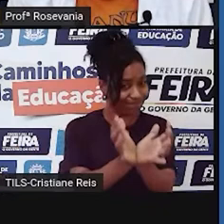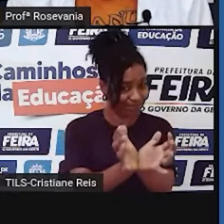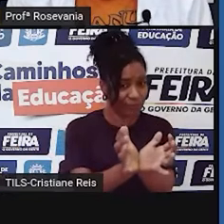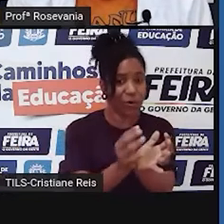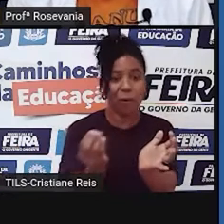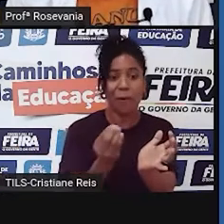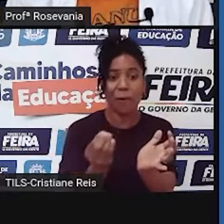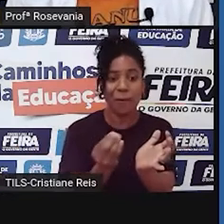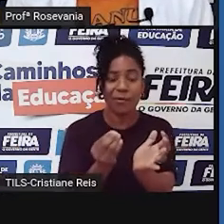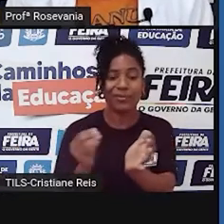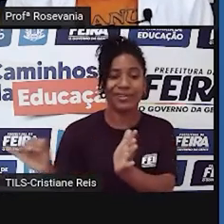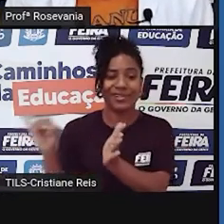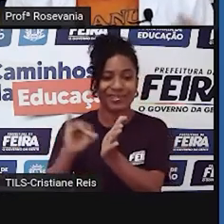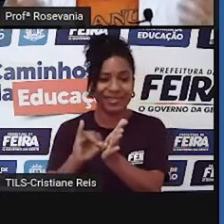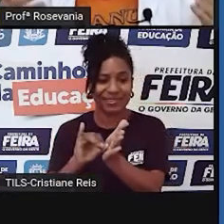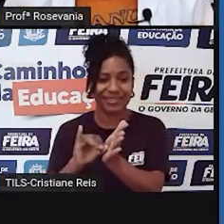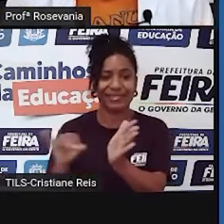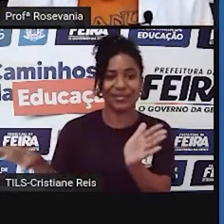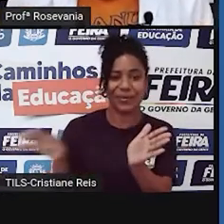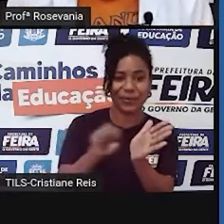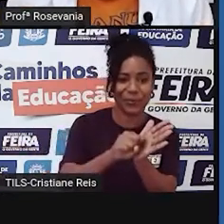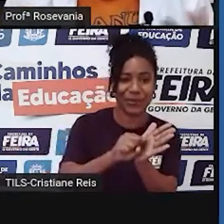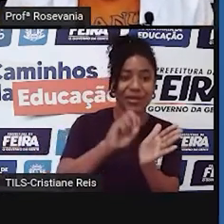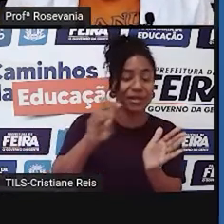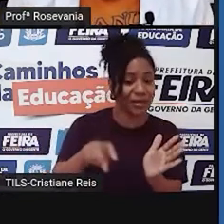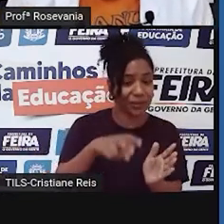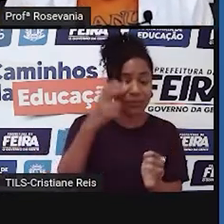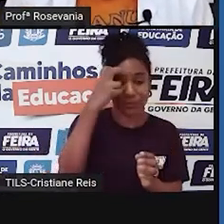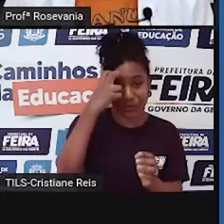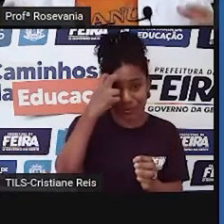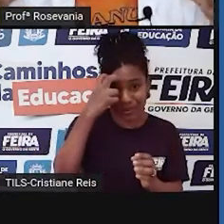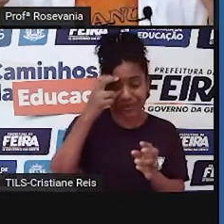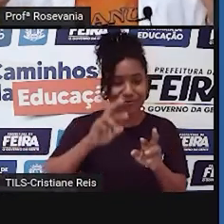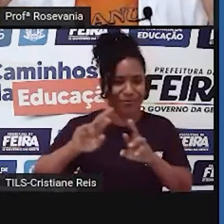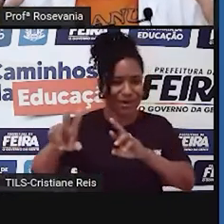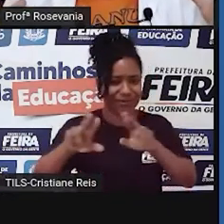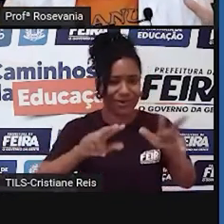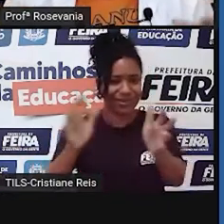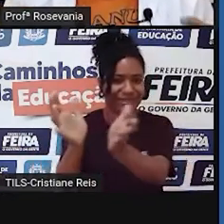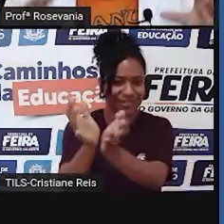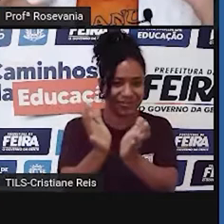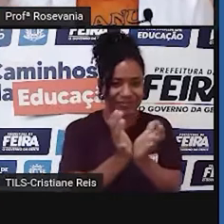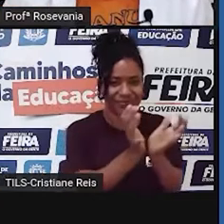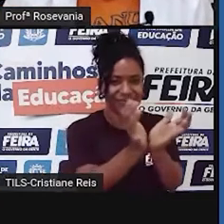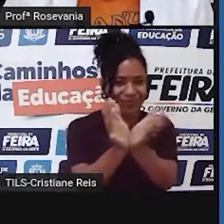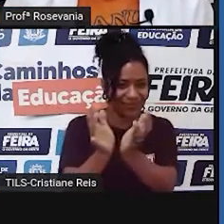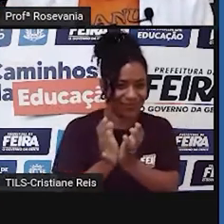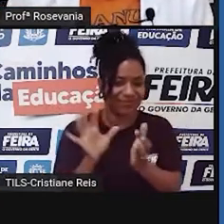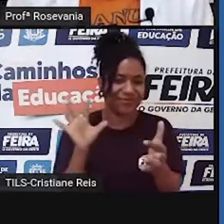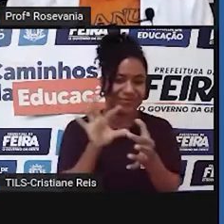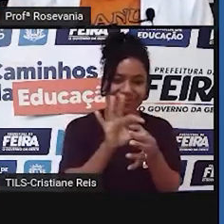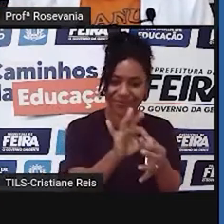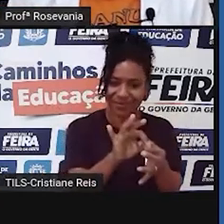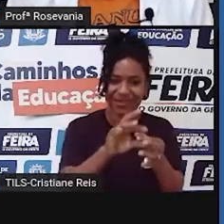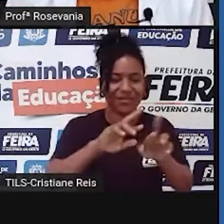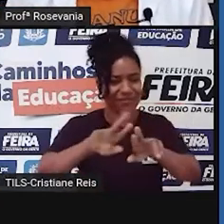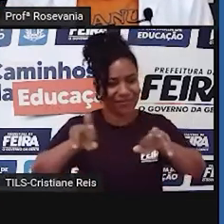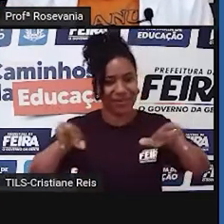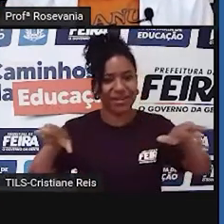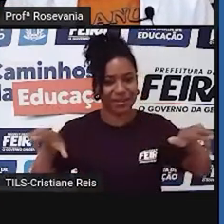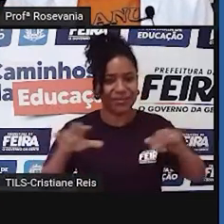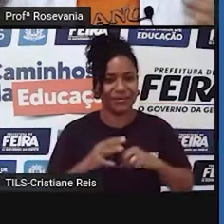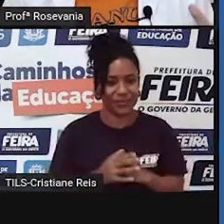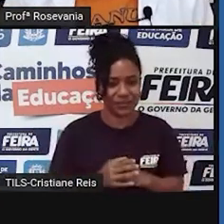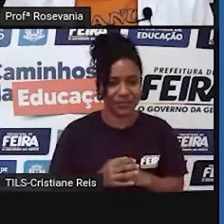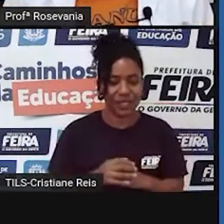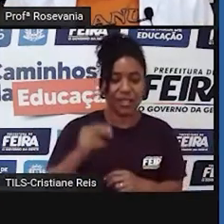outros povos. Então, na realidade, a nossa terrinha, né, o Nordeste, ele tem um capítulo à parte na história do Brasil,